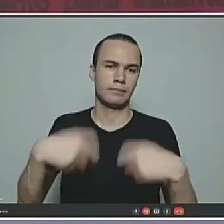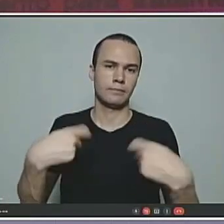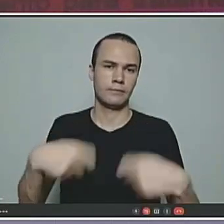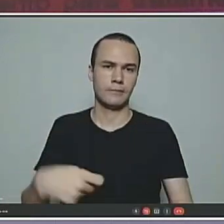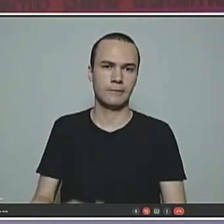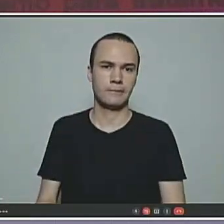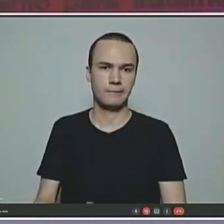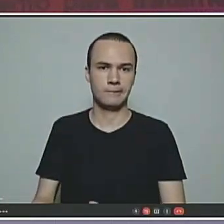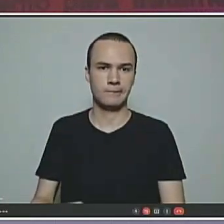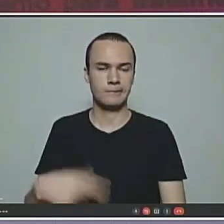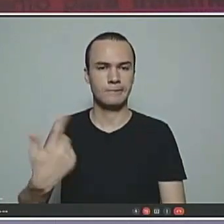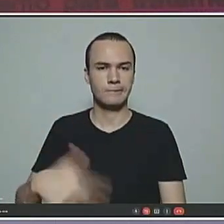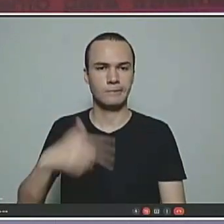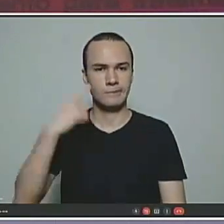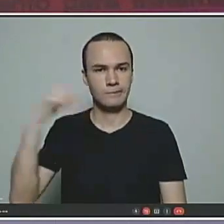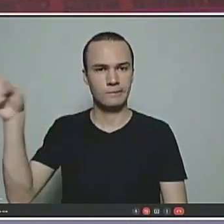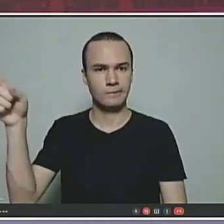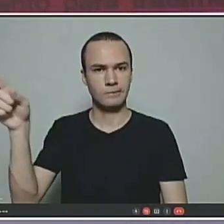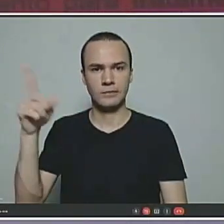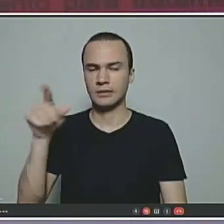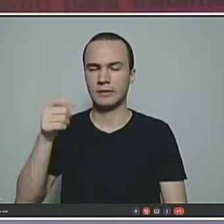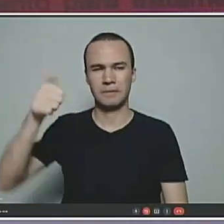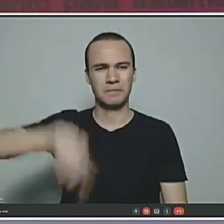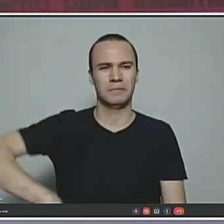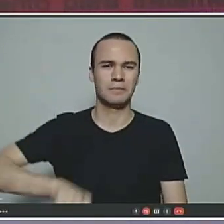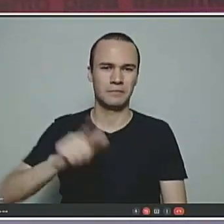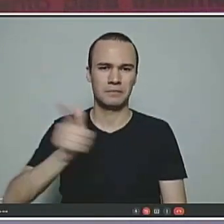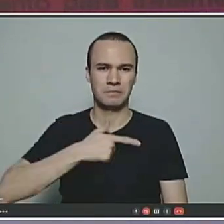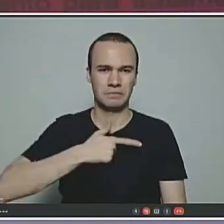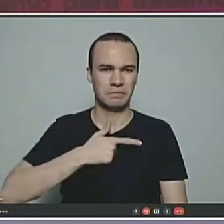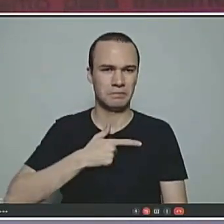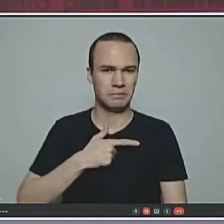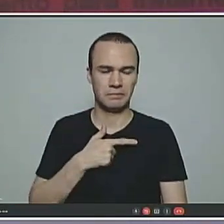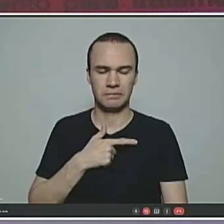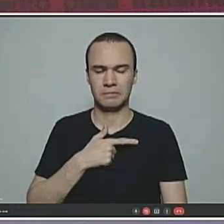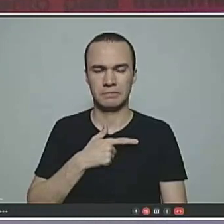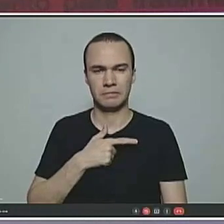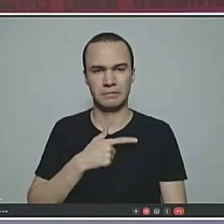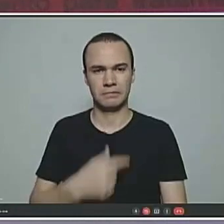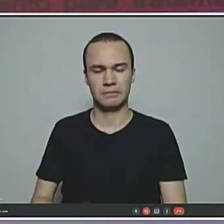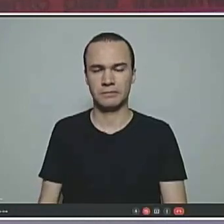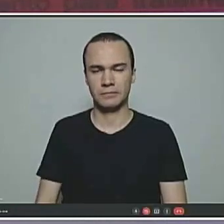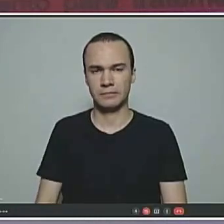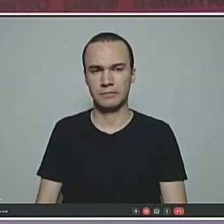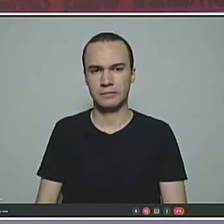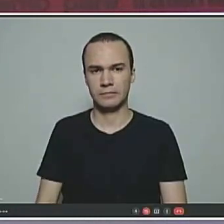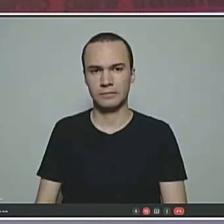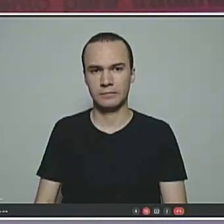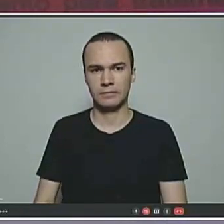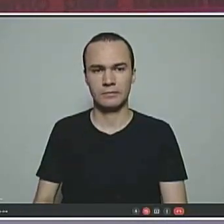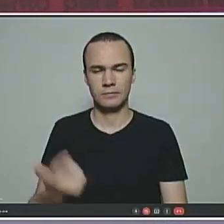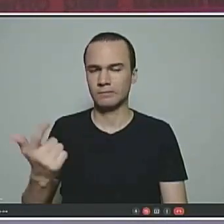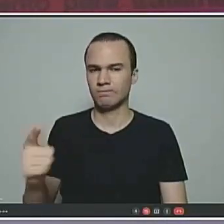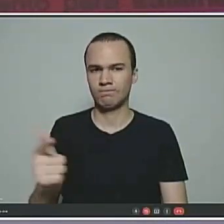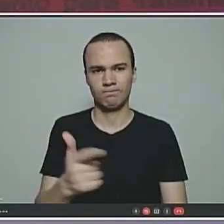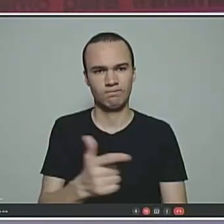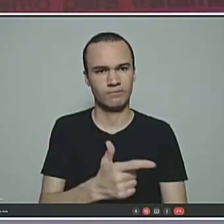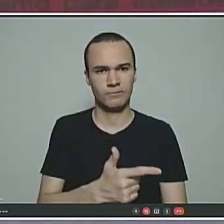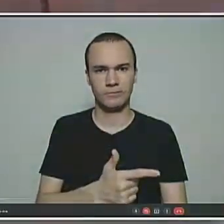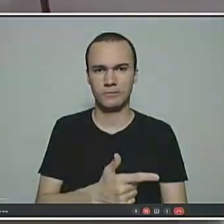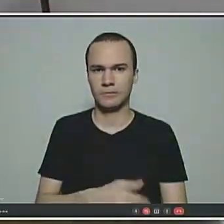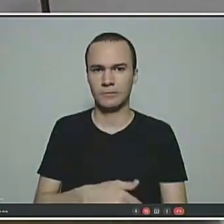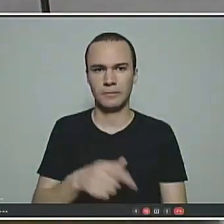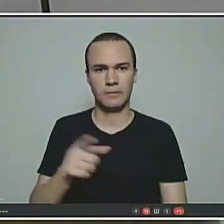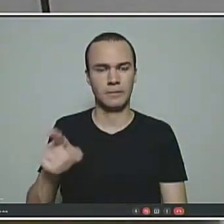E aqui, o que nós achamos mais horrível, mais... Não tem na emenda condicional 103,